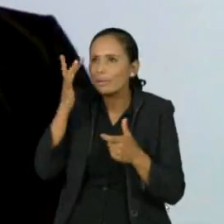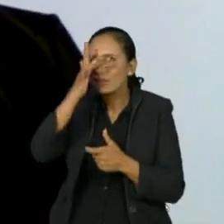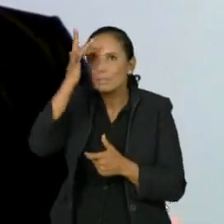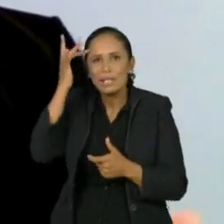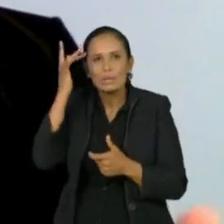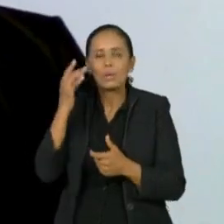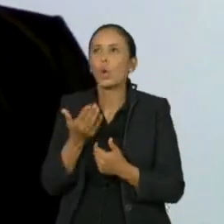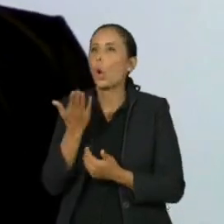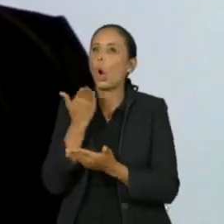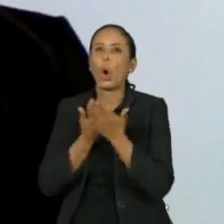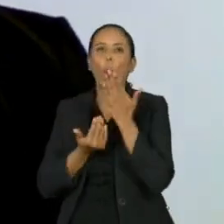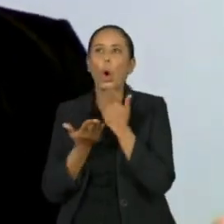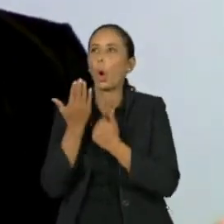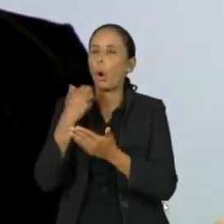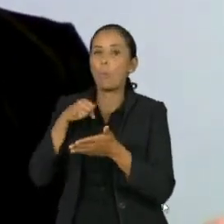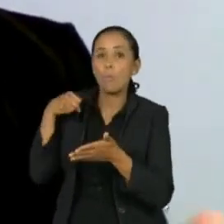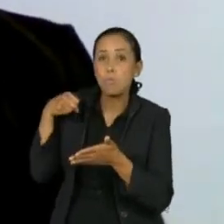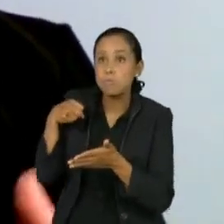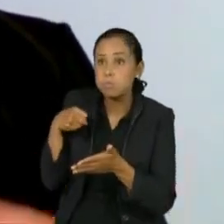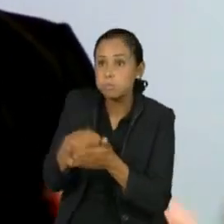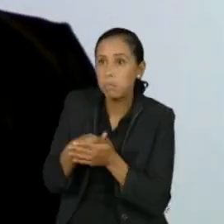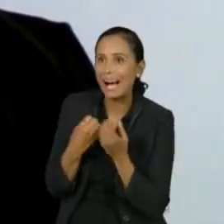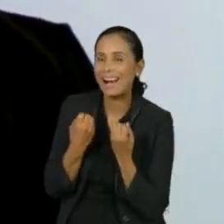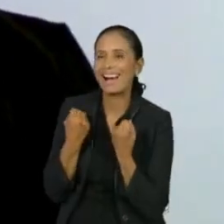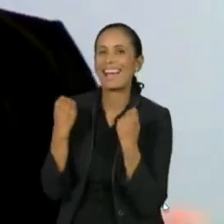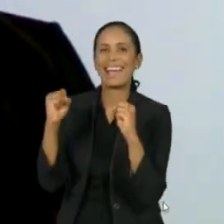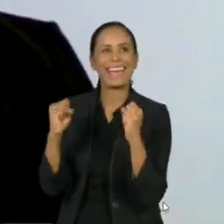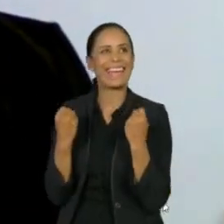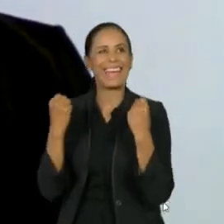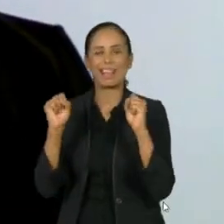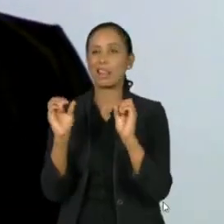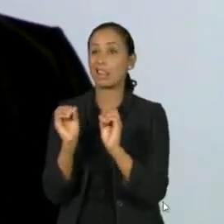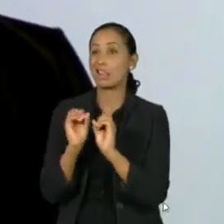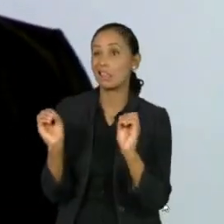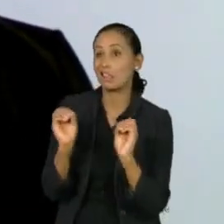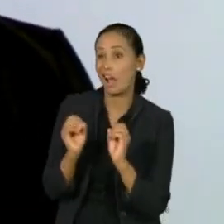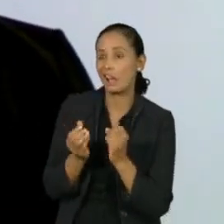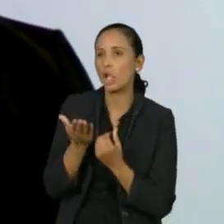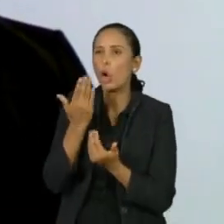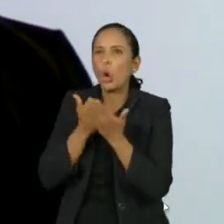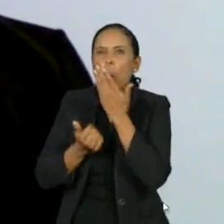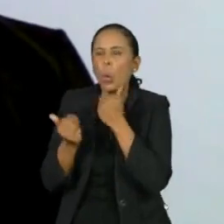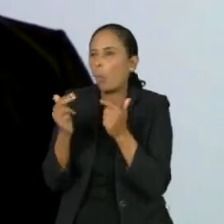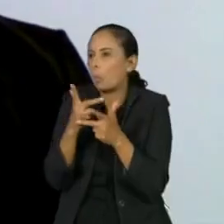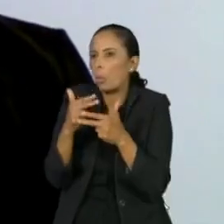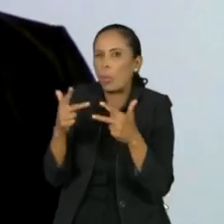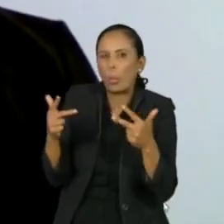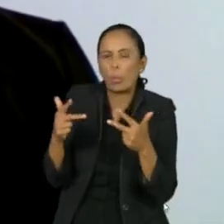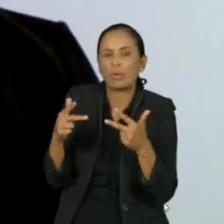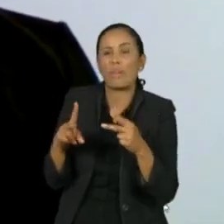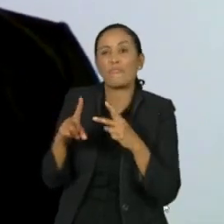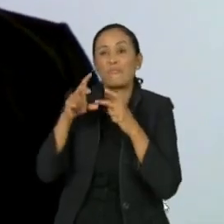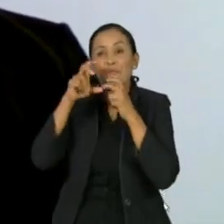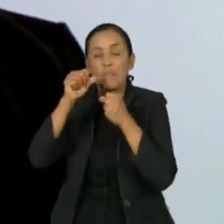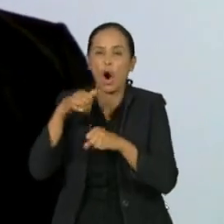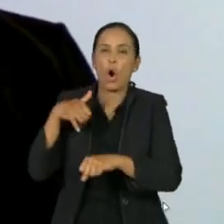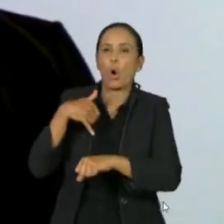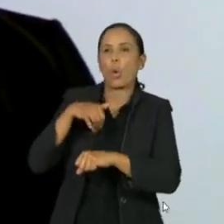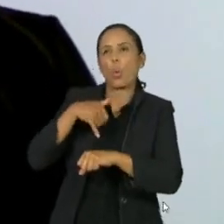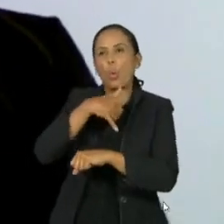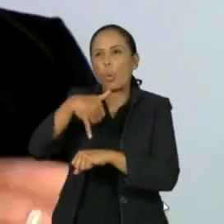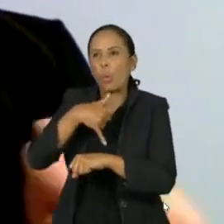menos e cada vez as pessoas consomem mais alimentos que são muito calóricos. Então,